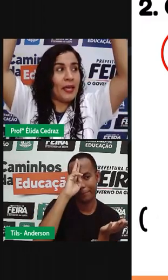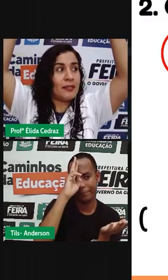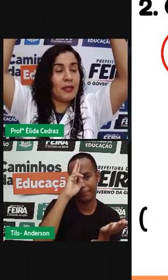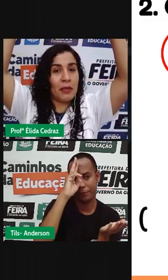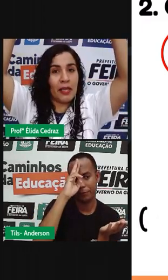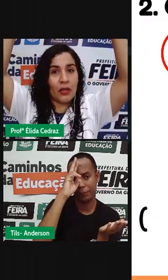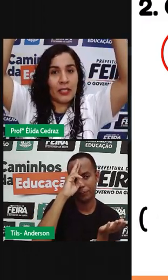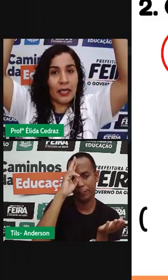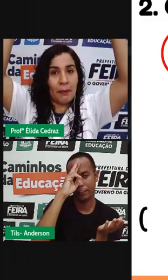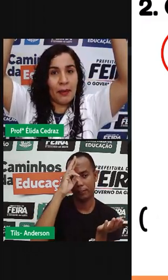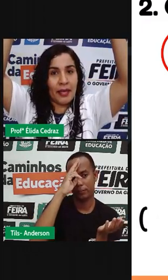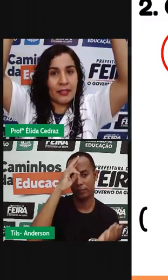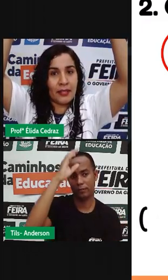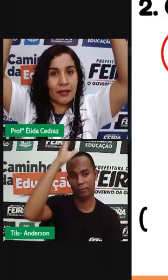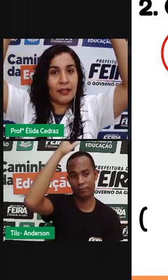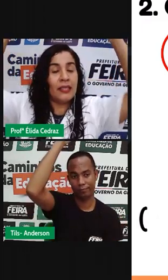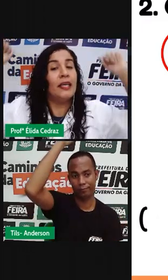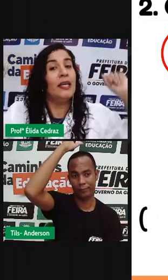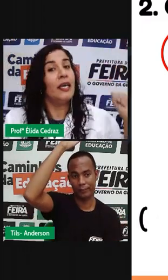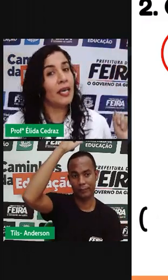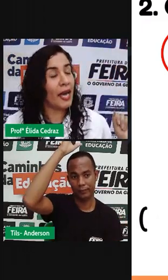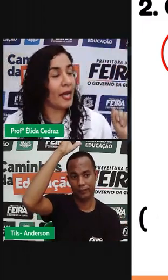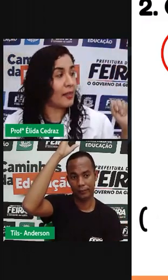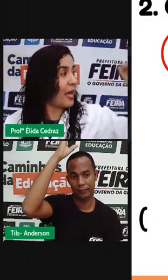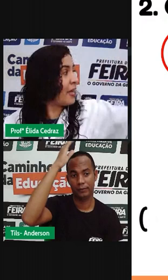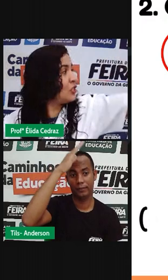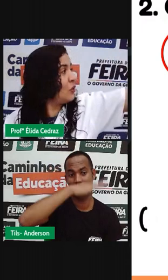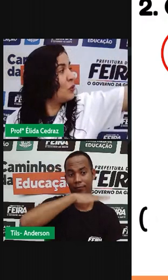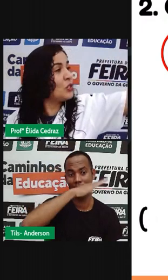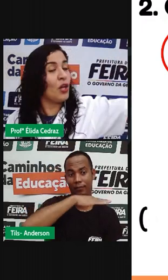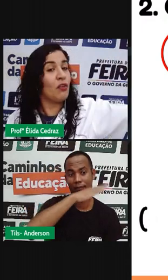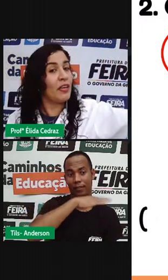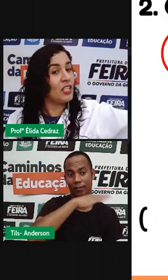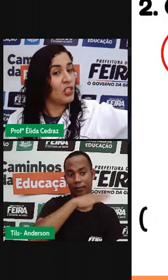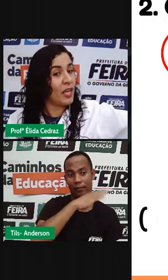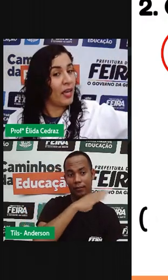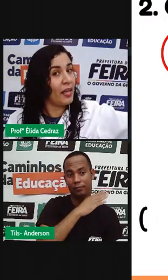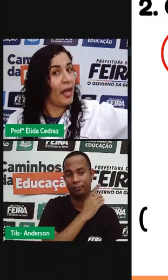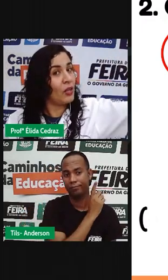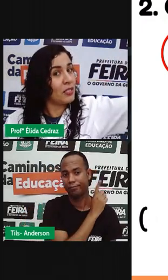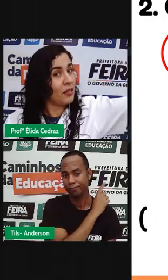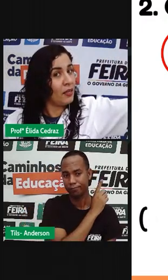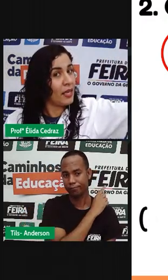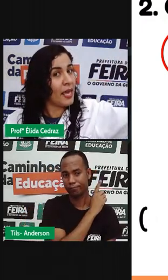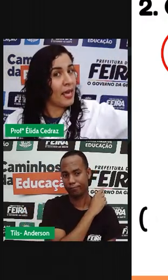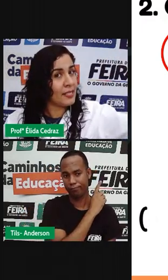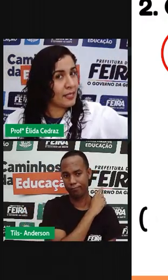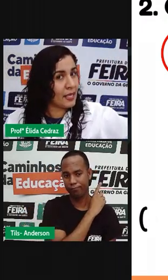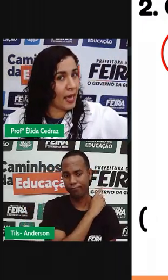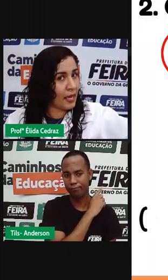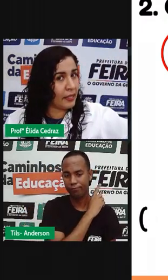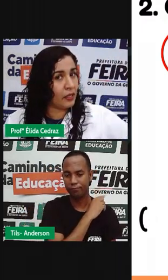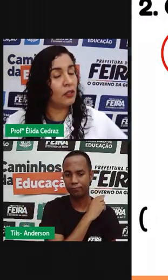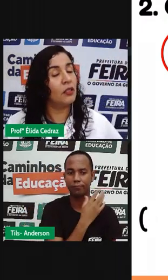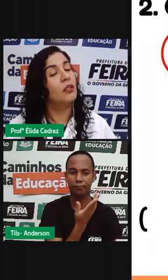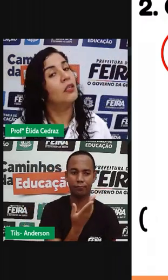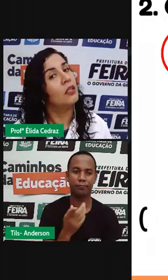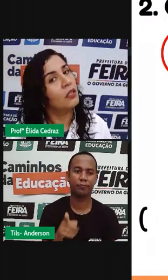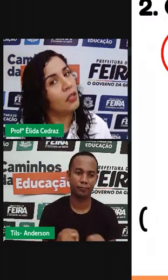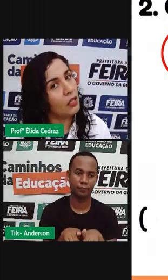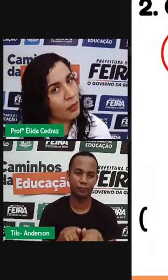bem em cima da nossa cabeça. E à tarde o sol vai estar à nossa esquerda.